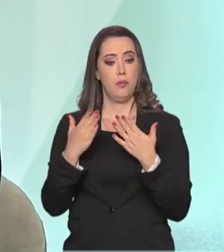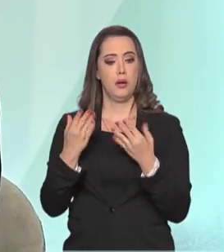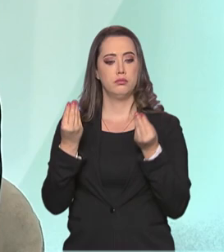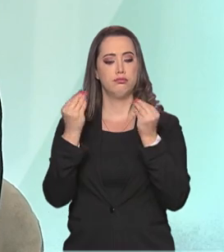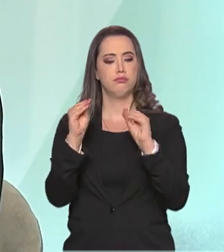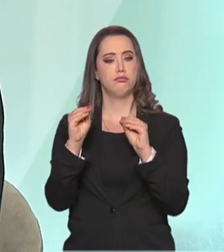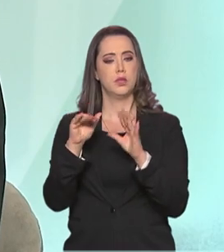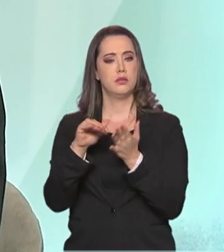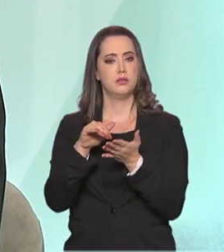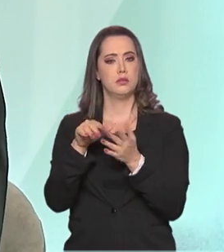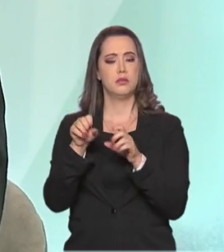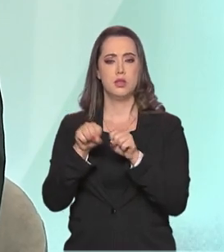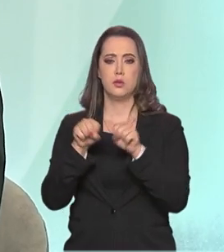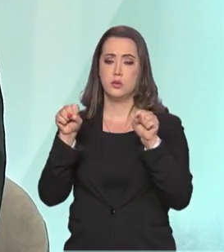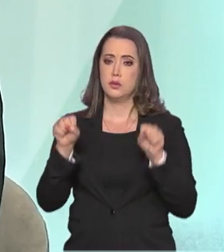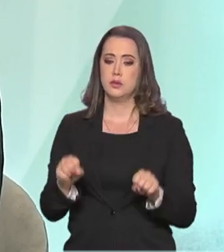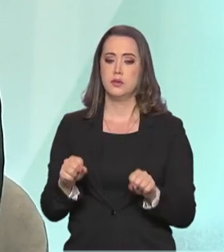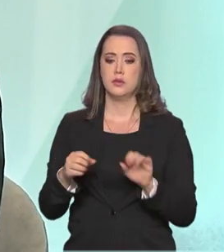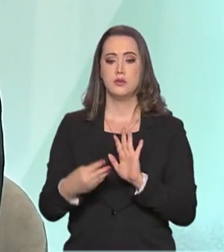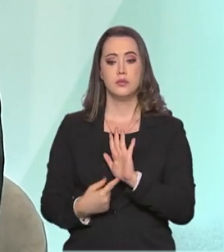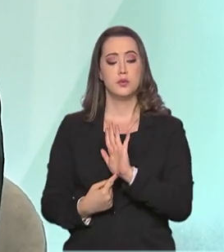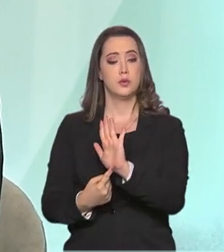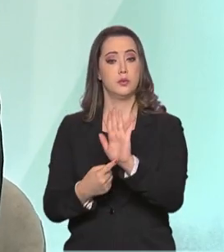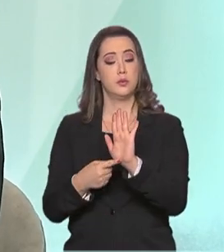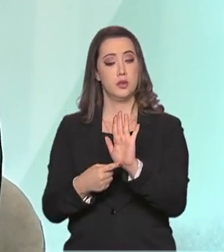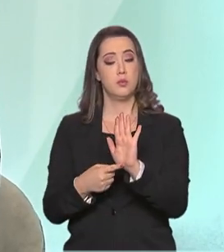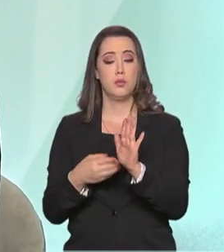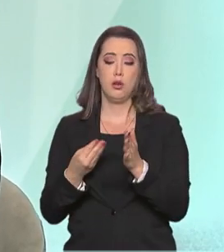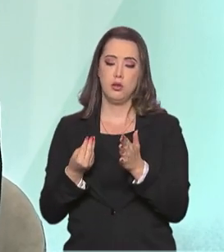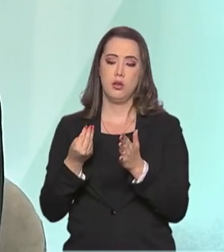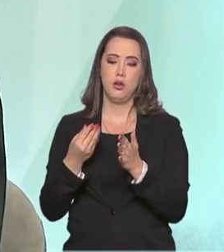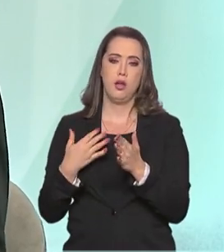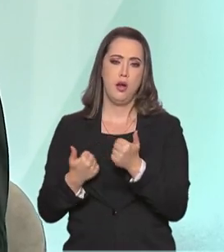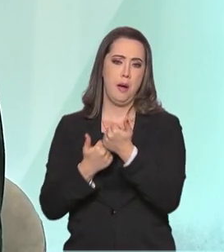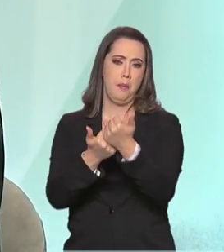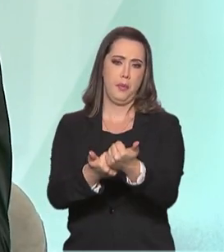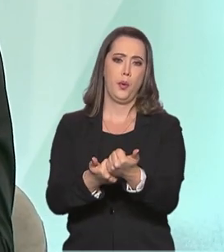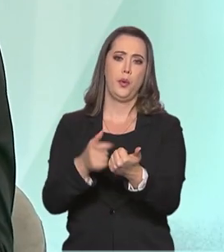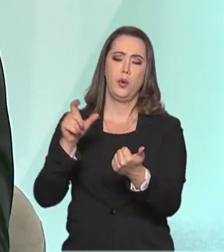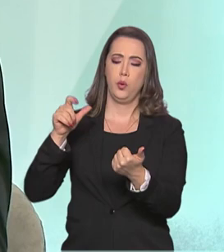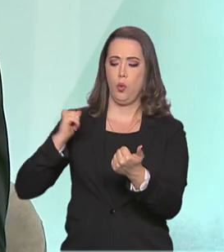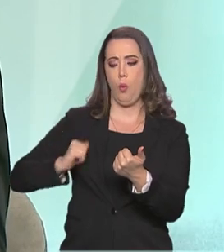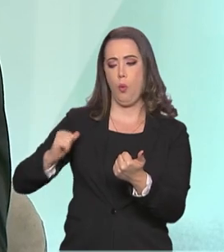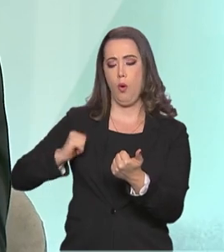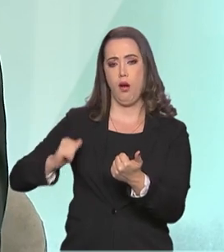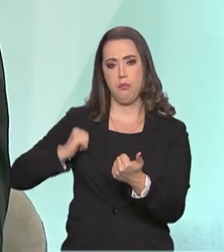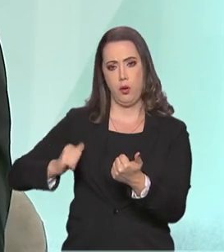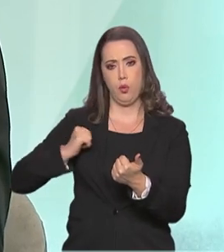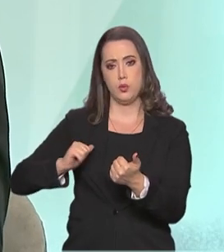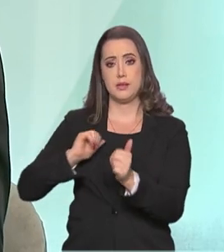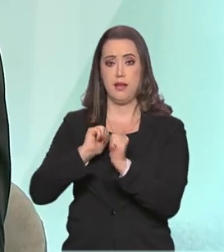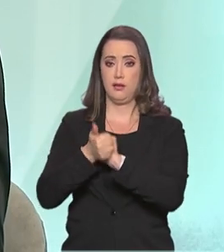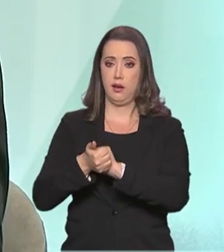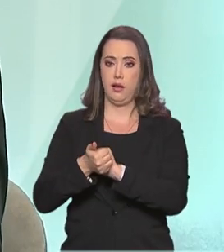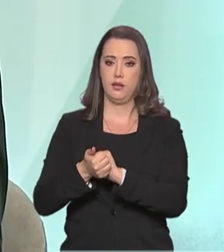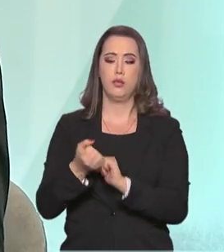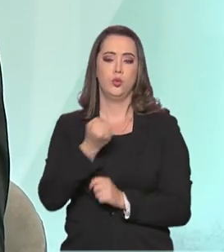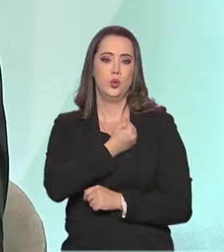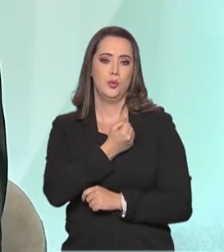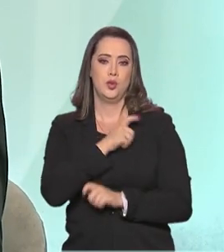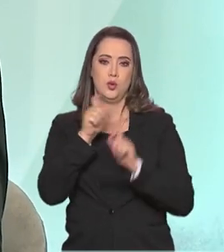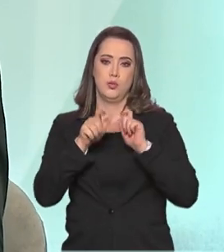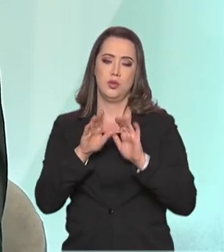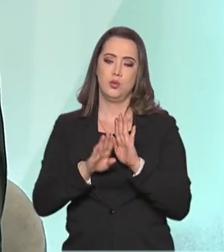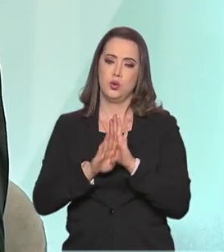sistema e assim concedido o benefício. Então, a evolução do Bolsa Atleta, o aumento do número,